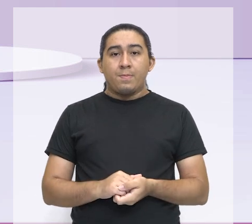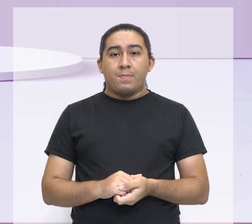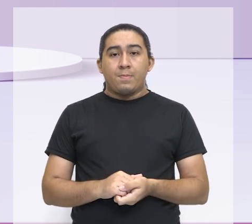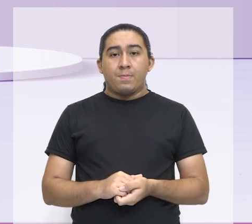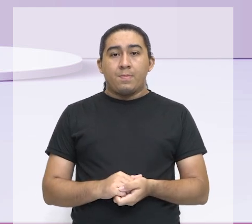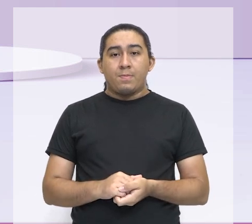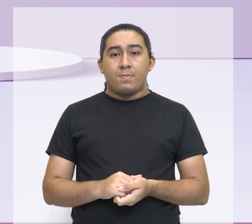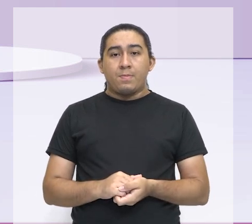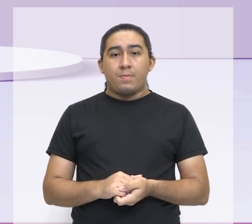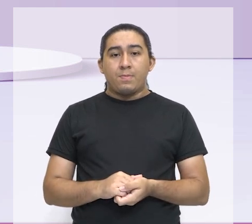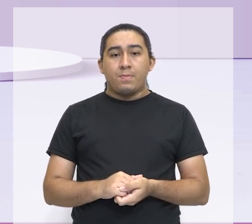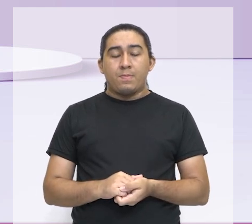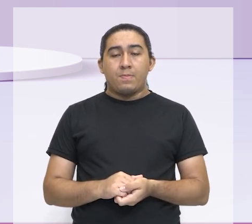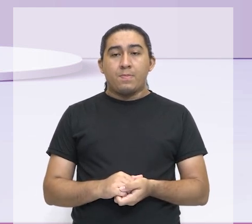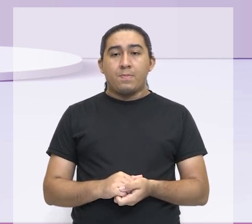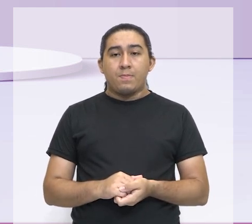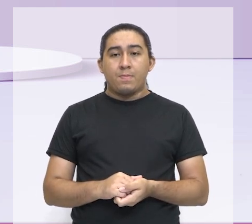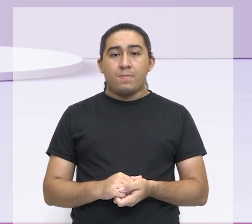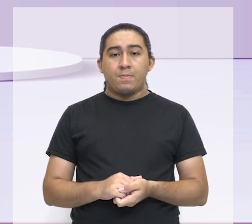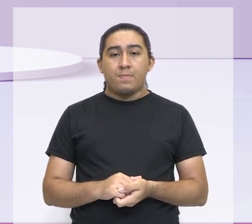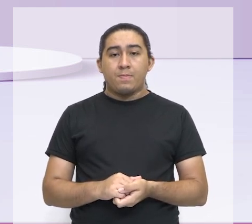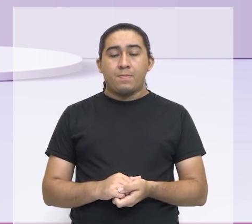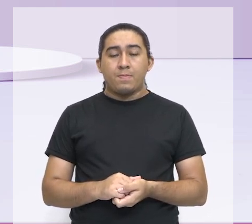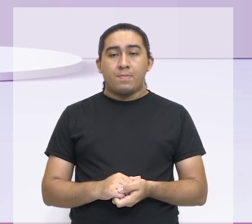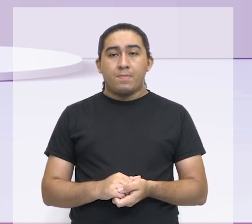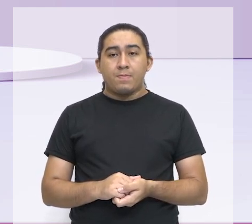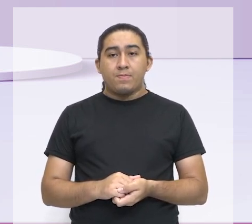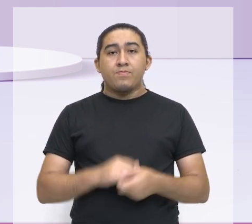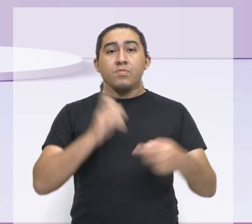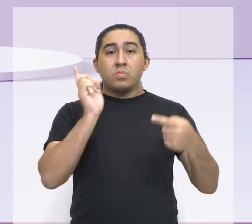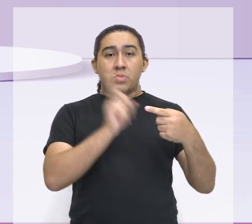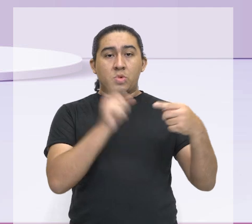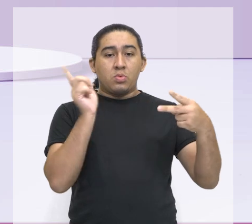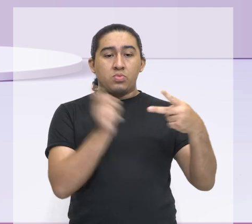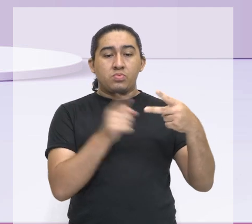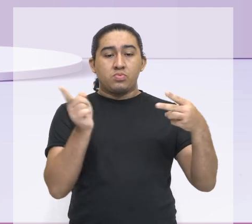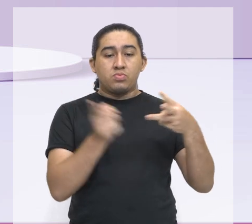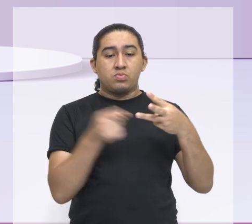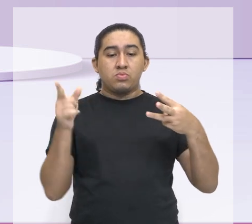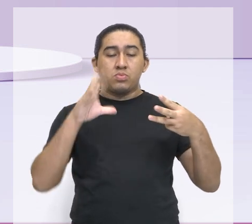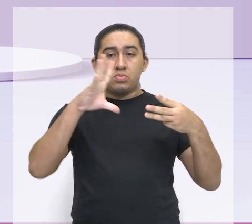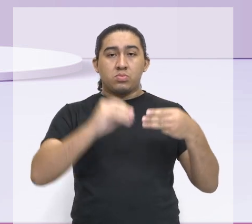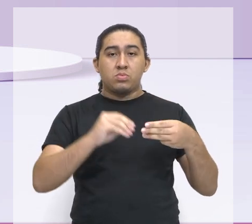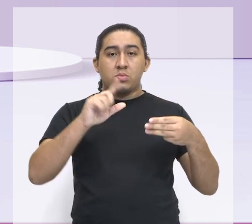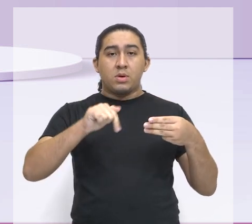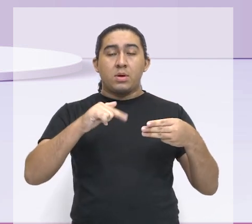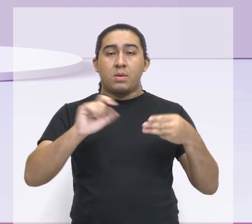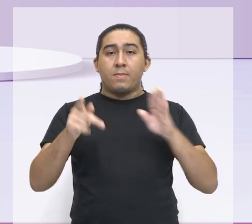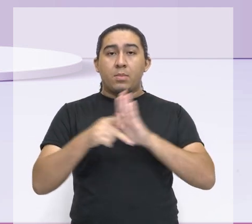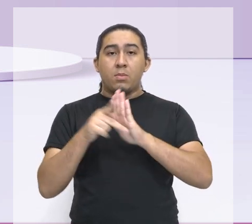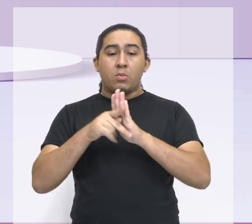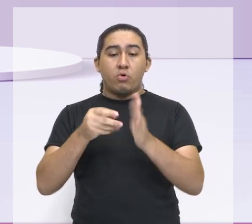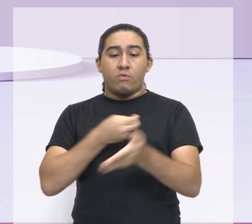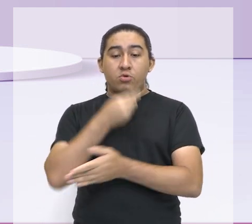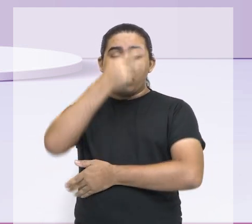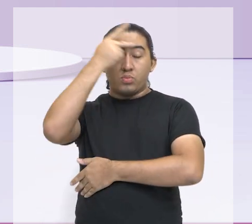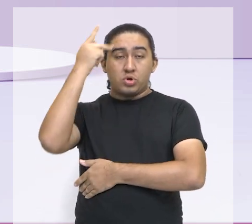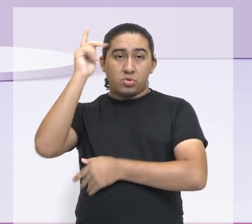cada um de nós, em sociedade. Cada um aspecto desse aqui, ele compõe, faz parte da vida do sujeito,